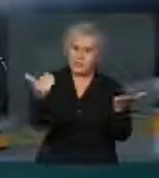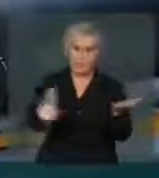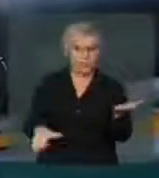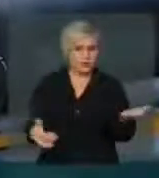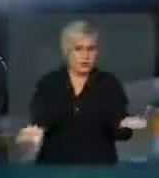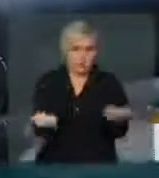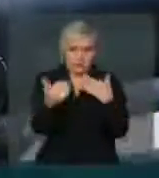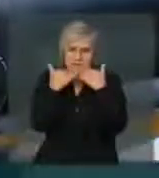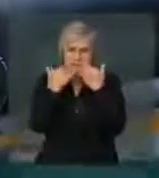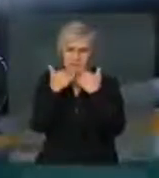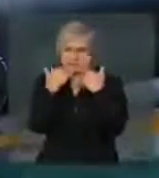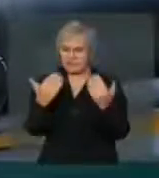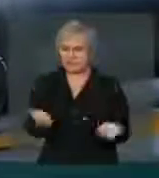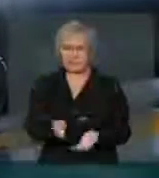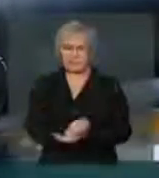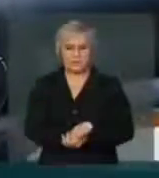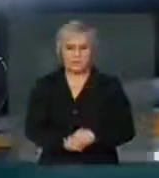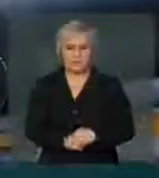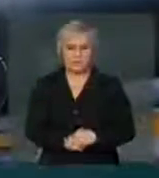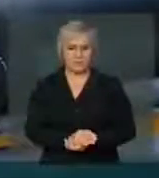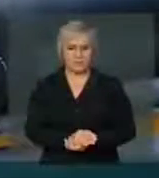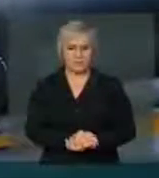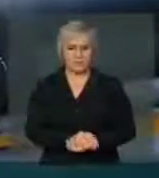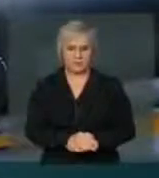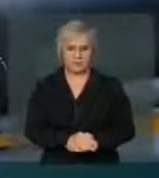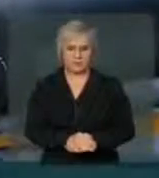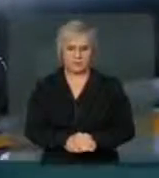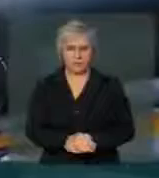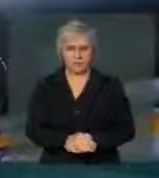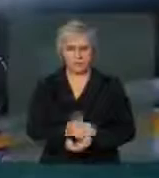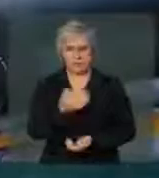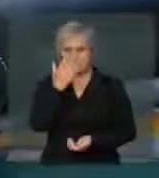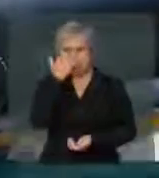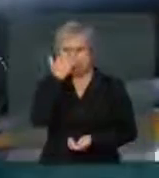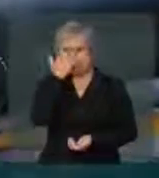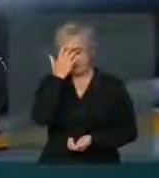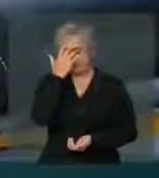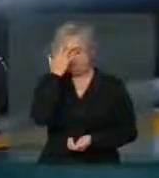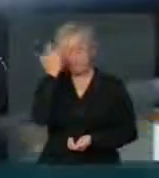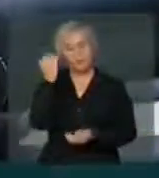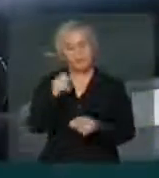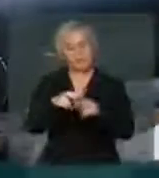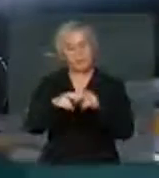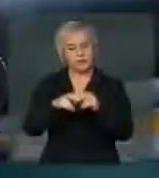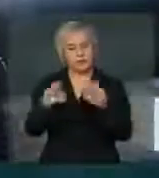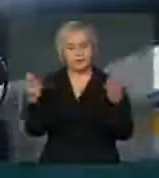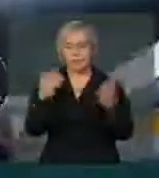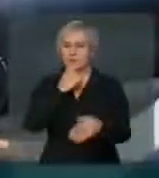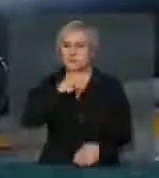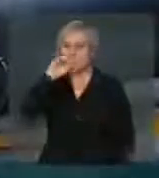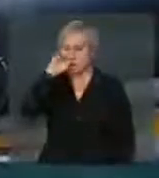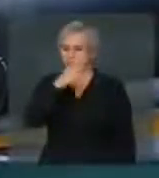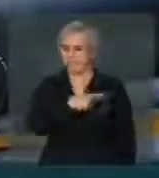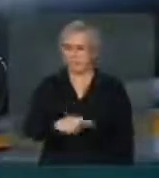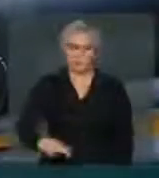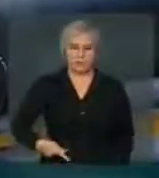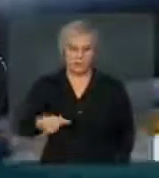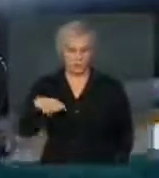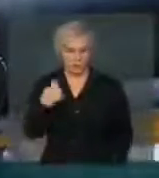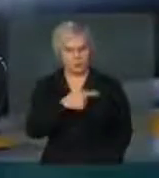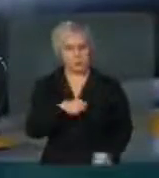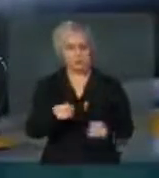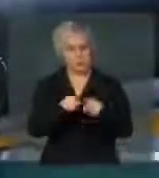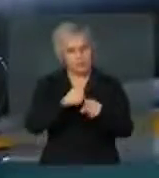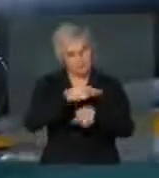casa, completamente perdido, igual a biruta de aeroporto. E deu sentido, senhor presidente, nós vamos cada vez mais estar nas ruas também,